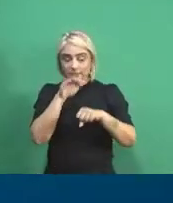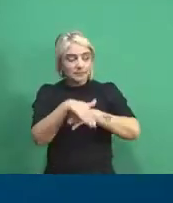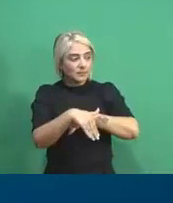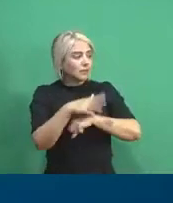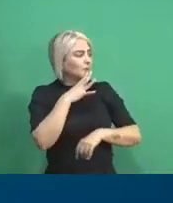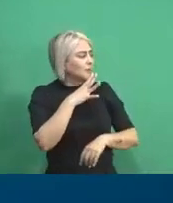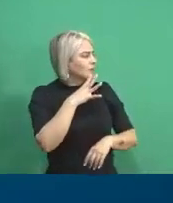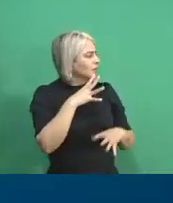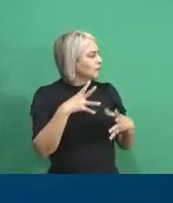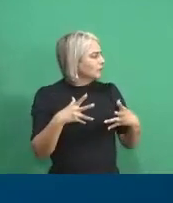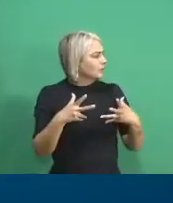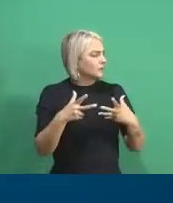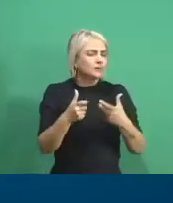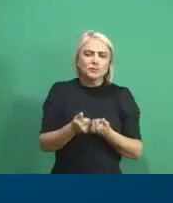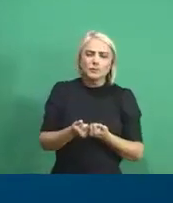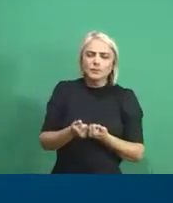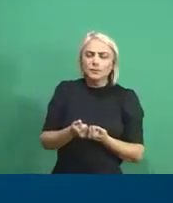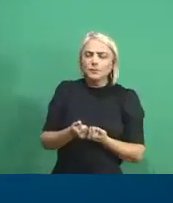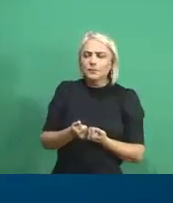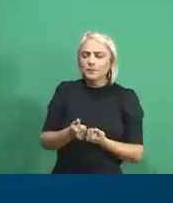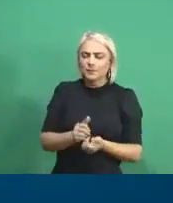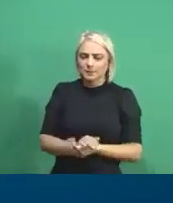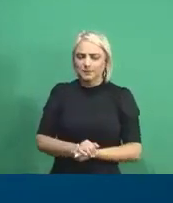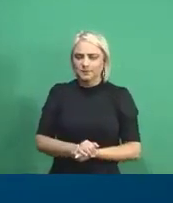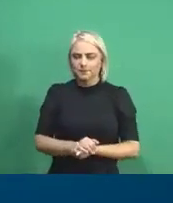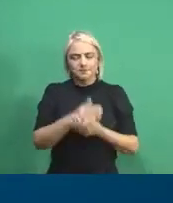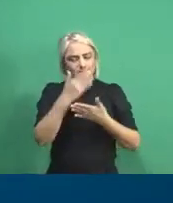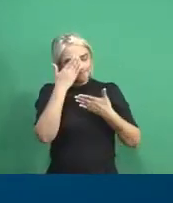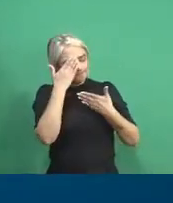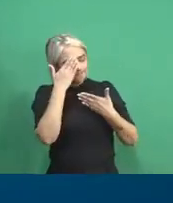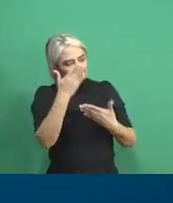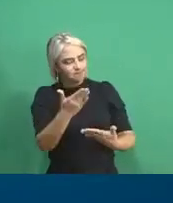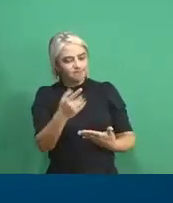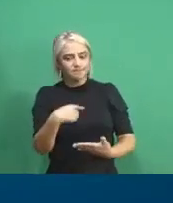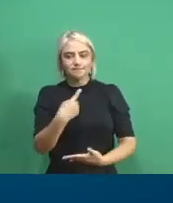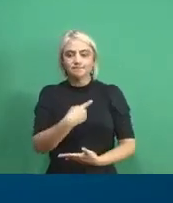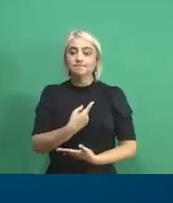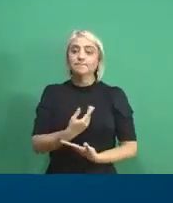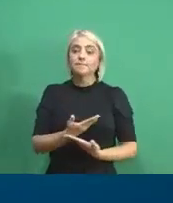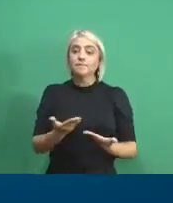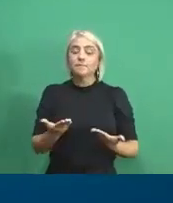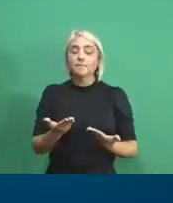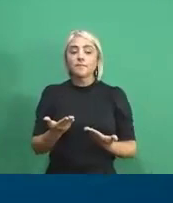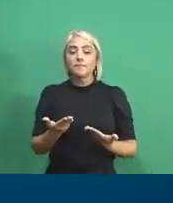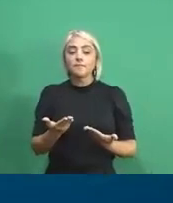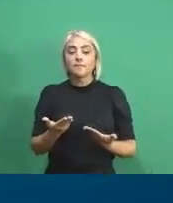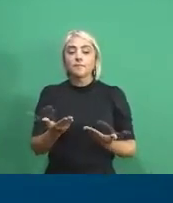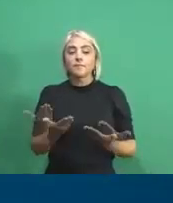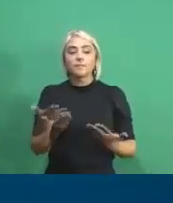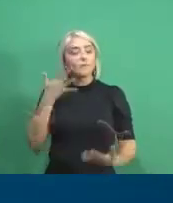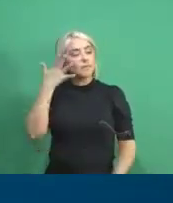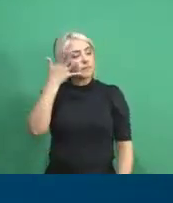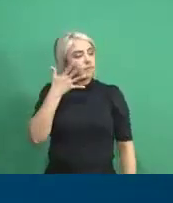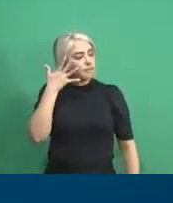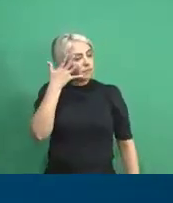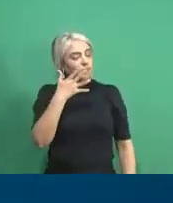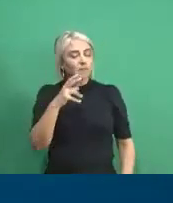para conhecer tudo bem de perto. Muito obrigada. A gente agora fica com a transmissão do palco principal. Tchau.